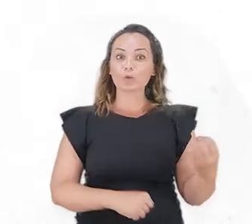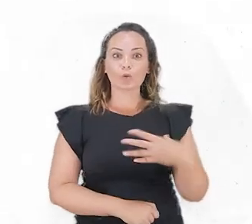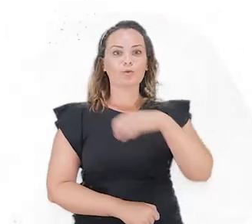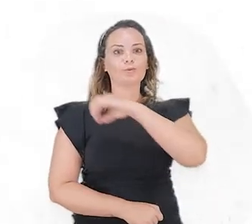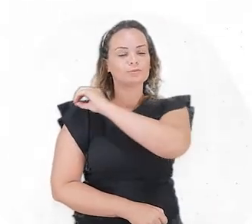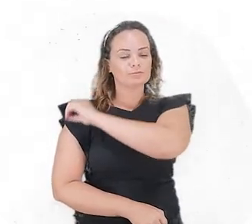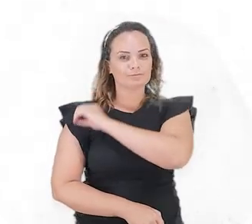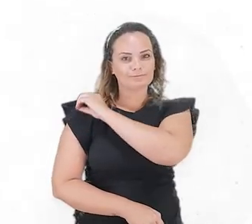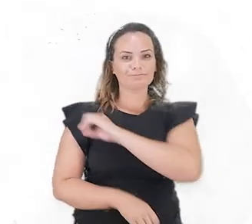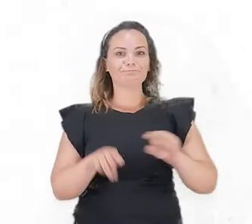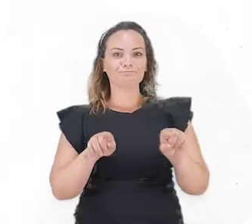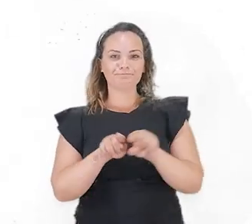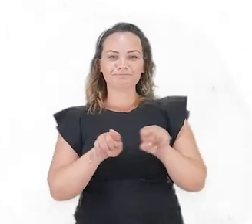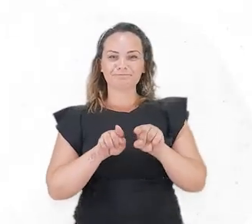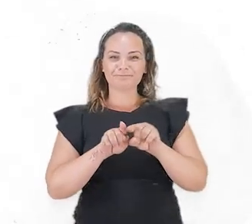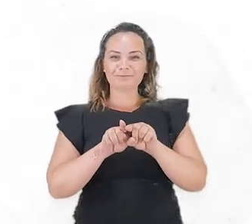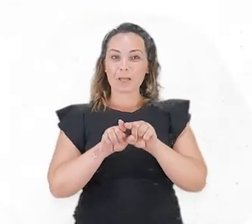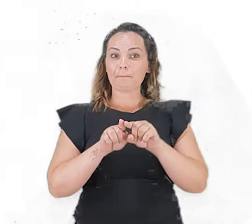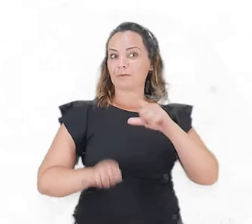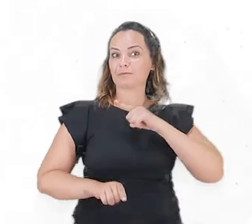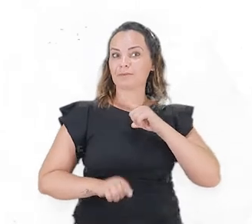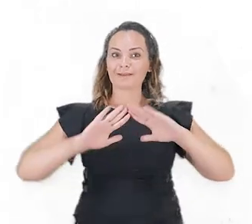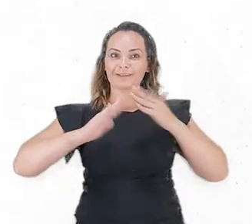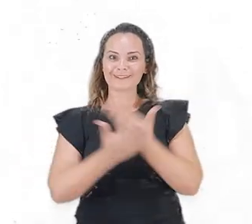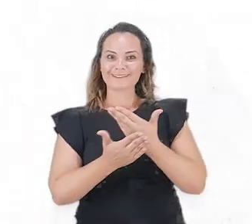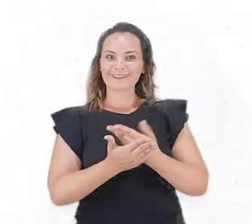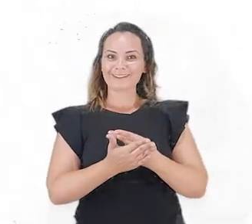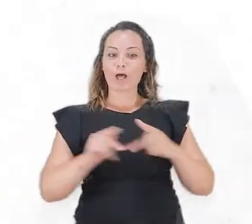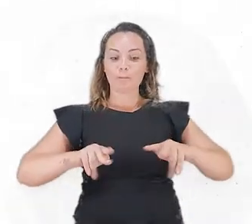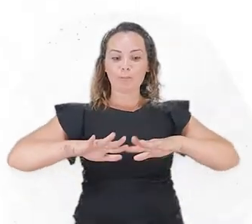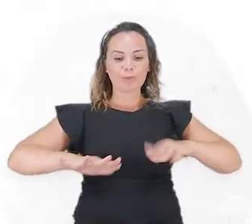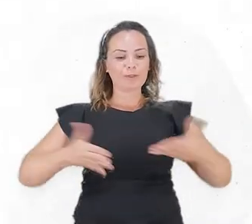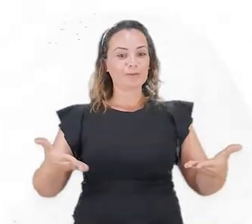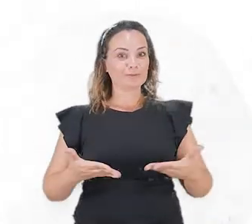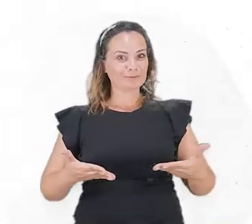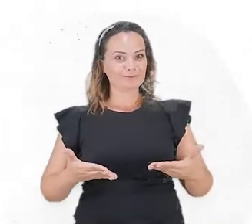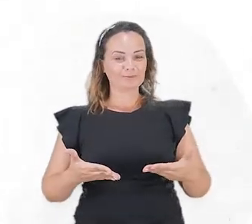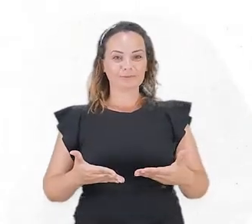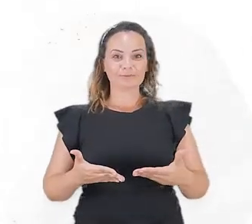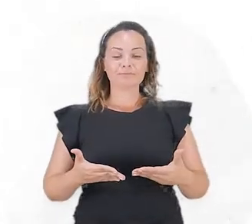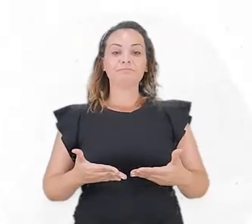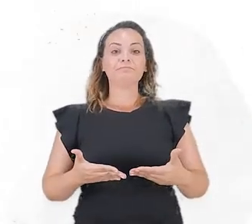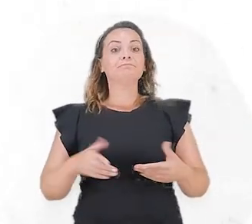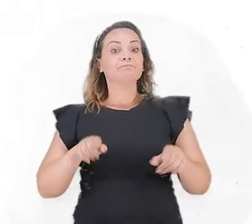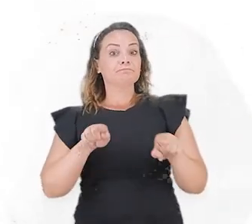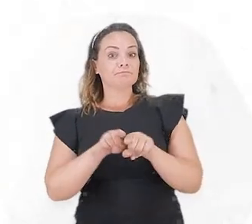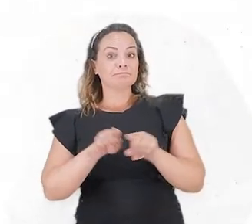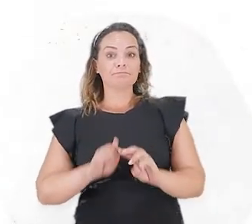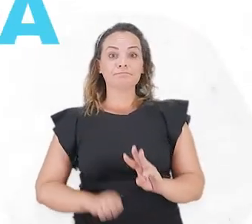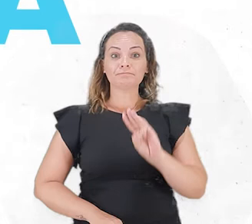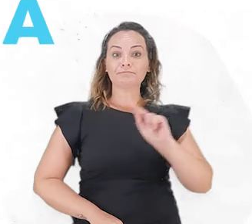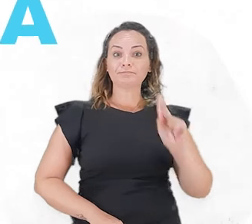oficinas também serão levadas para as escolas públicas a partir desse ano. Além desse trabalho, o WASH,